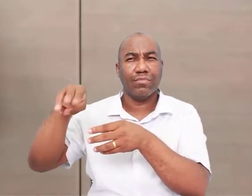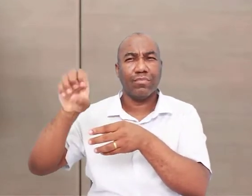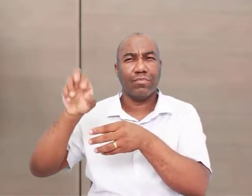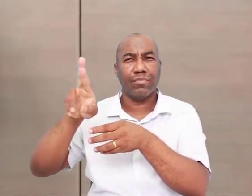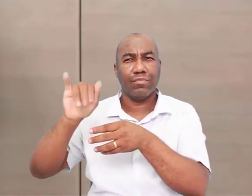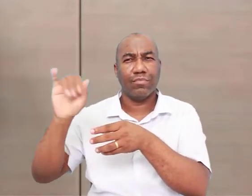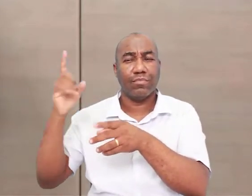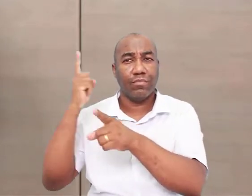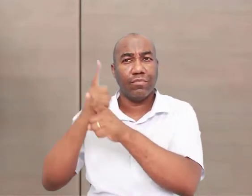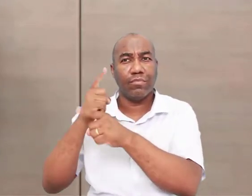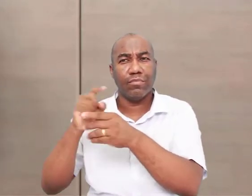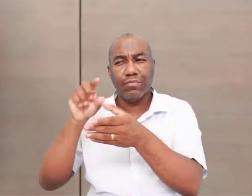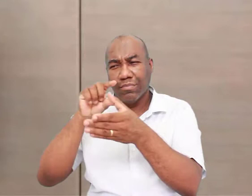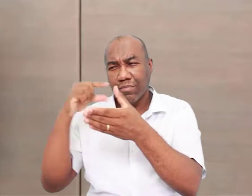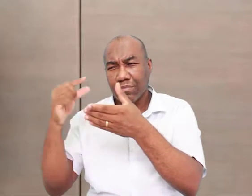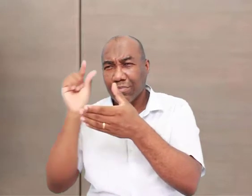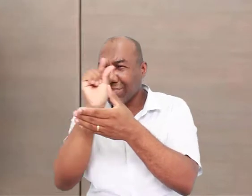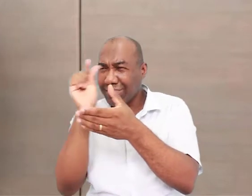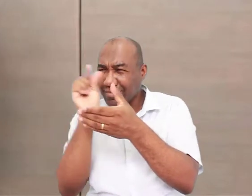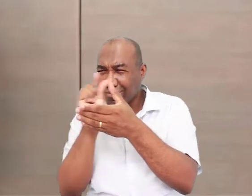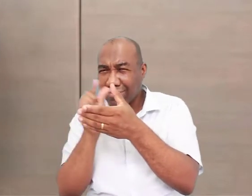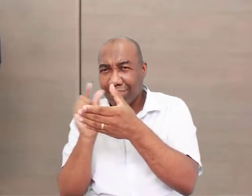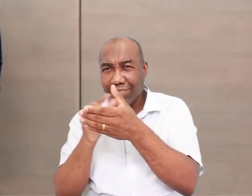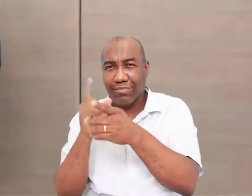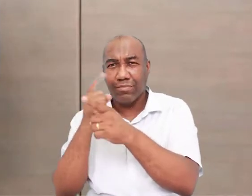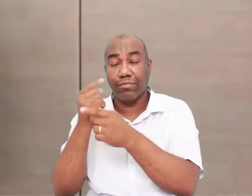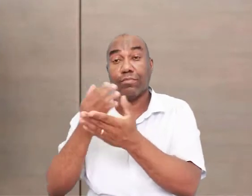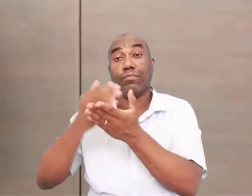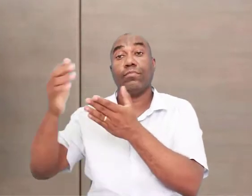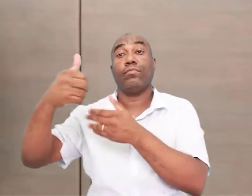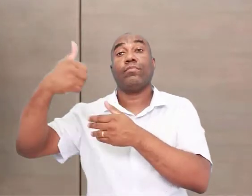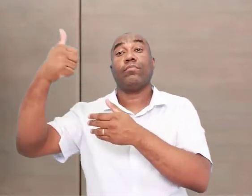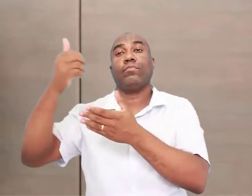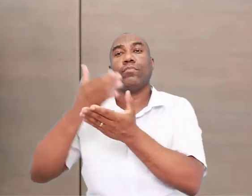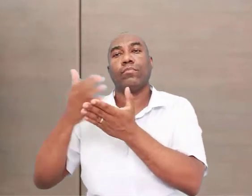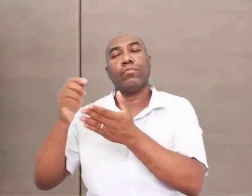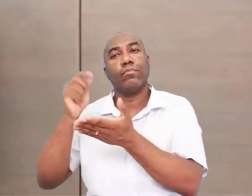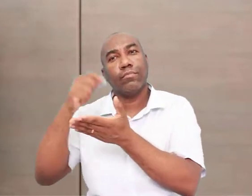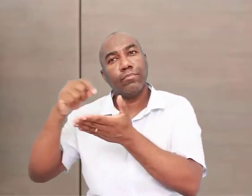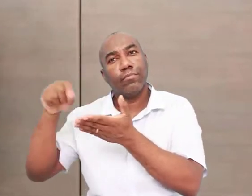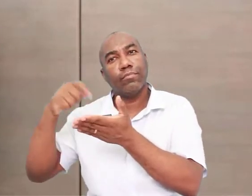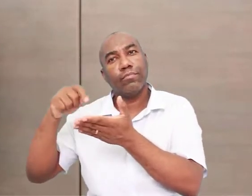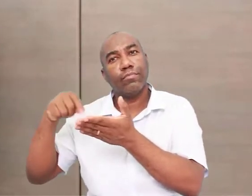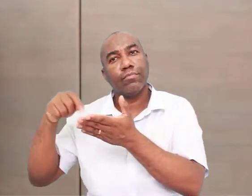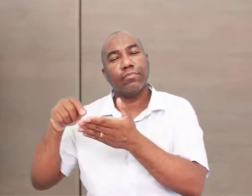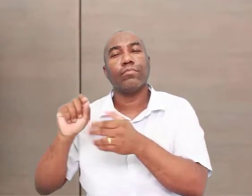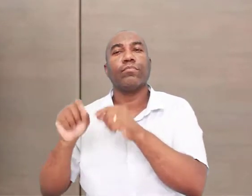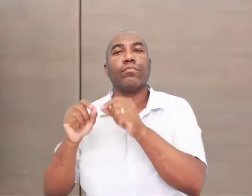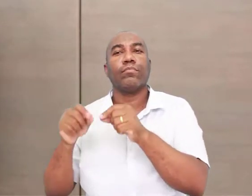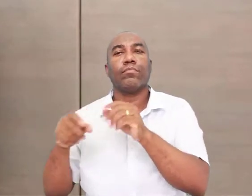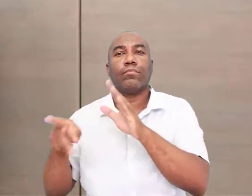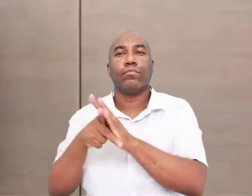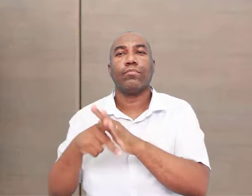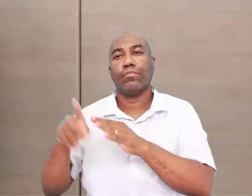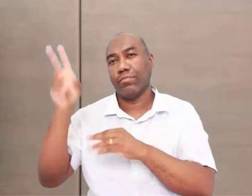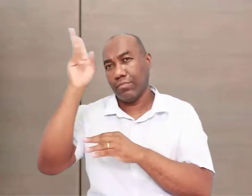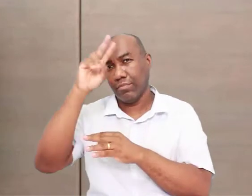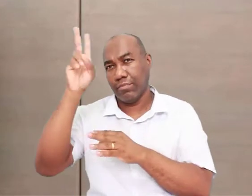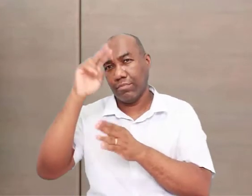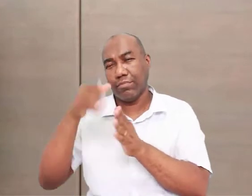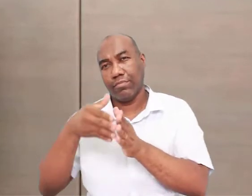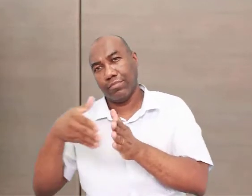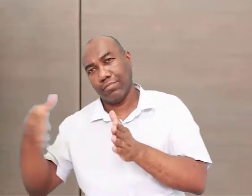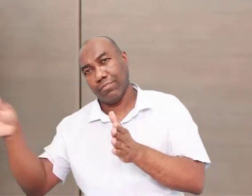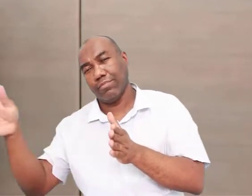hoje é o país chamado Iraque, tá bom? Então, surge a escrita. O período posterior à escrita, a gente chama de história, que a gente